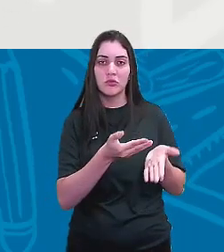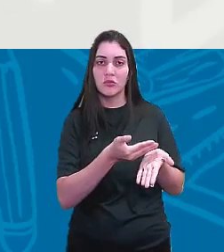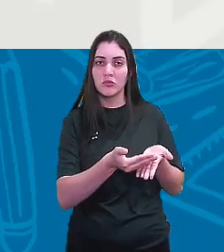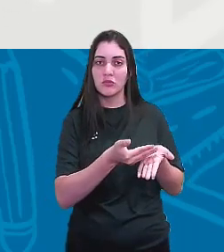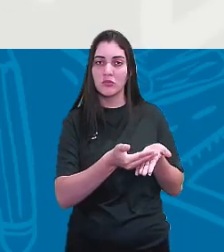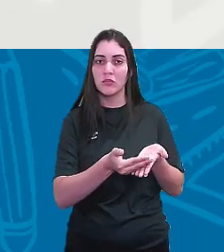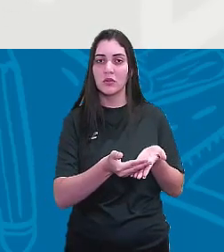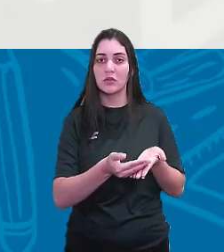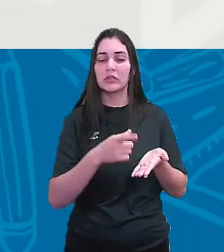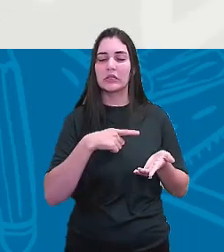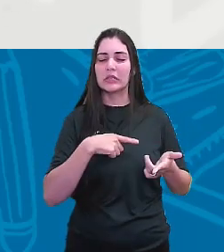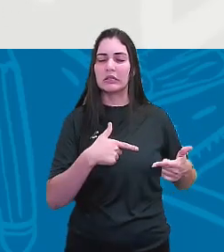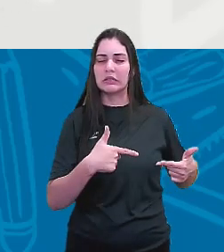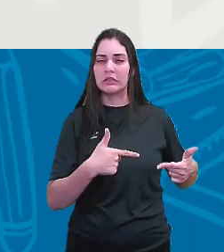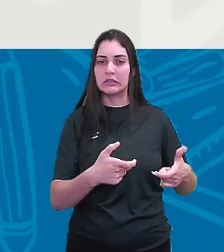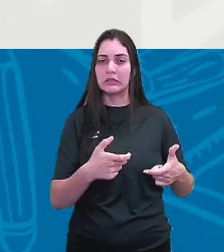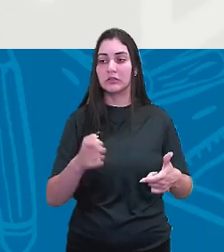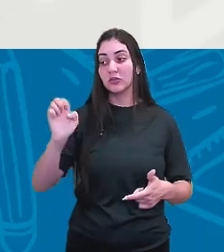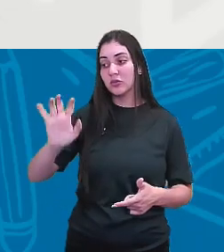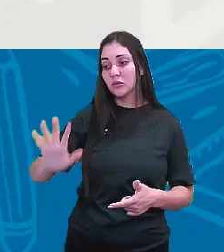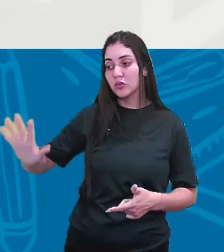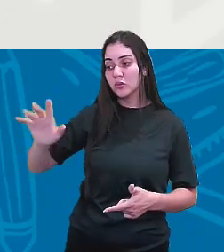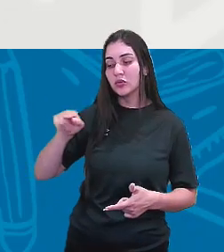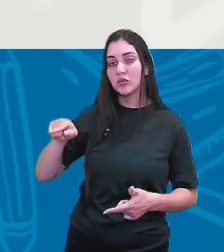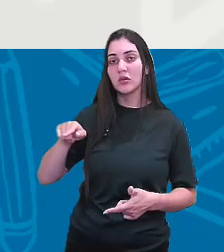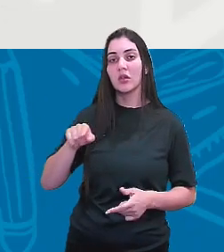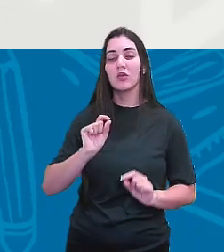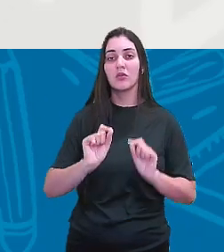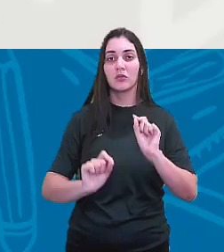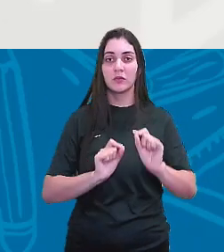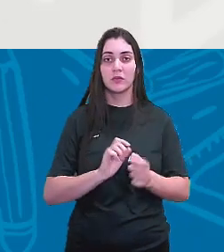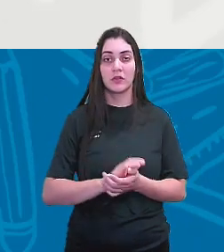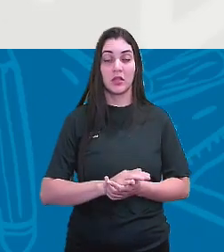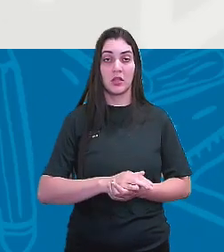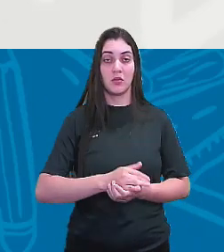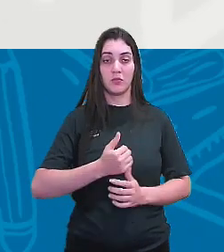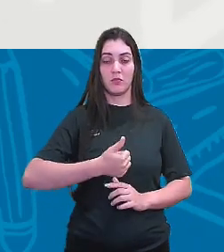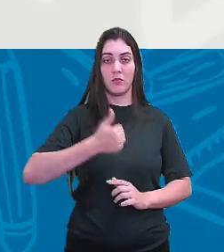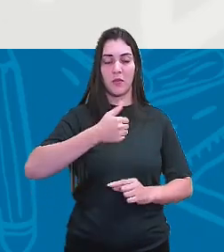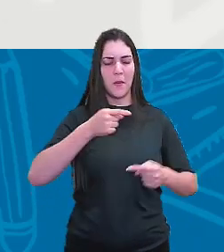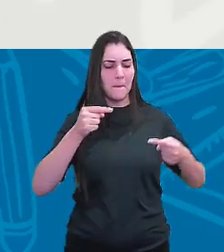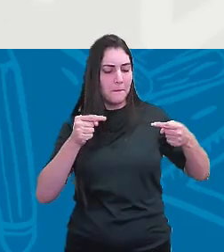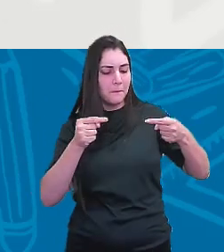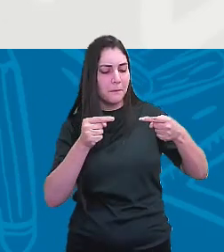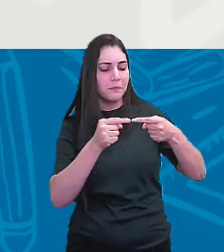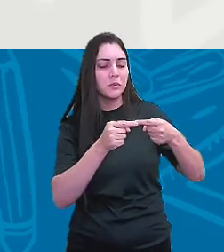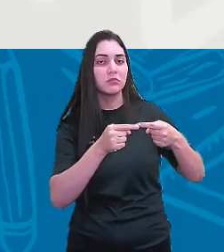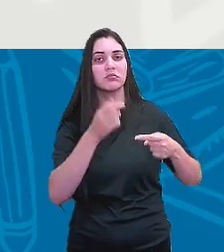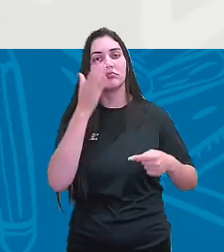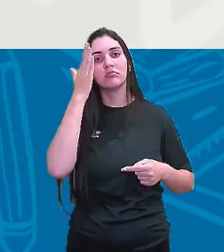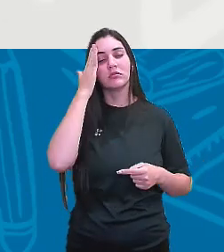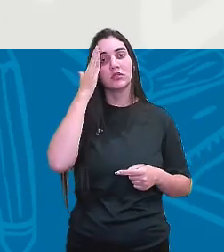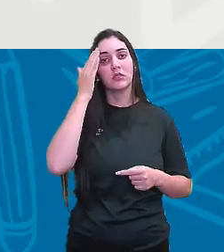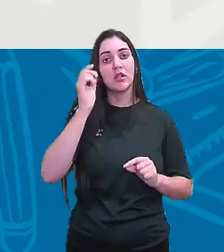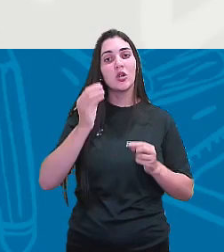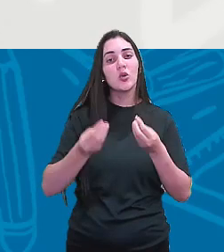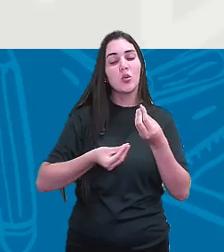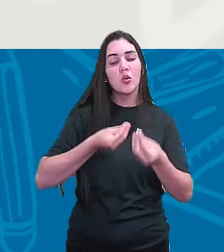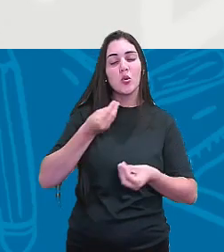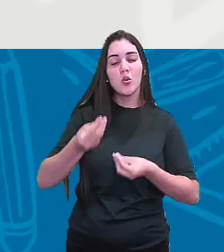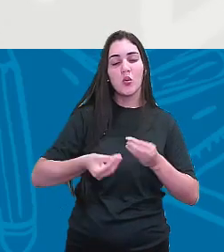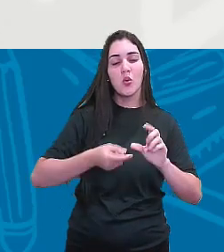conflitos no continente europeu é o primeiro ponto para a gente entender como essa